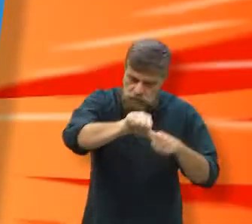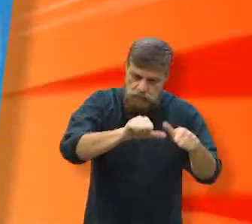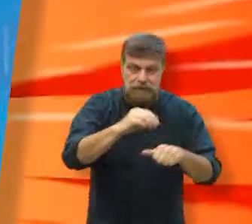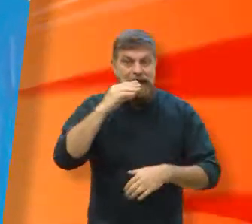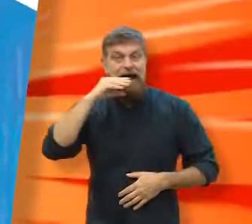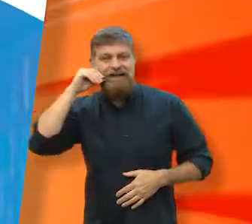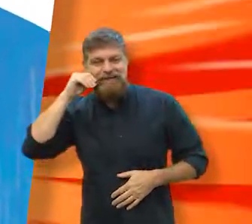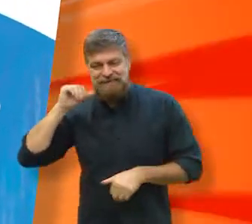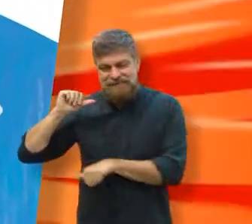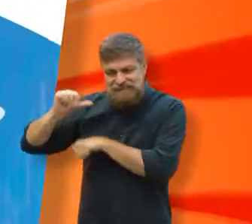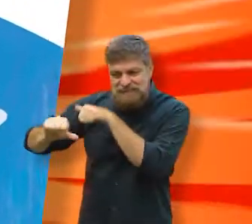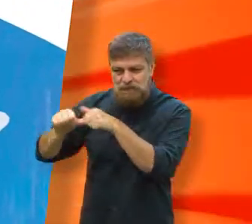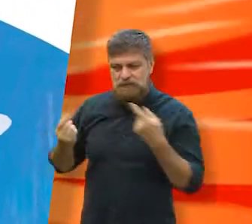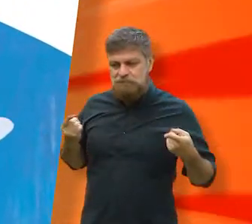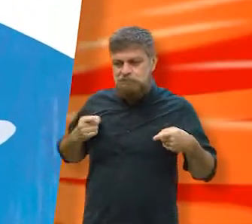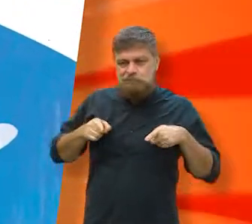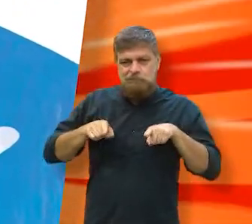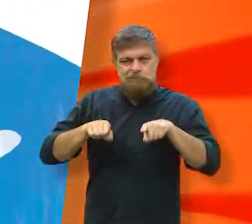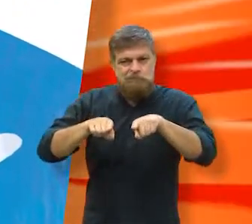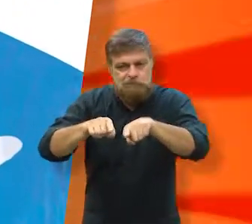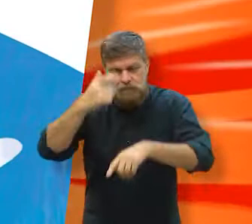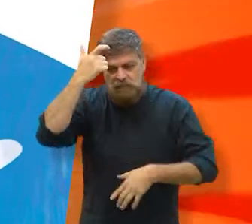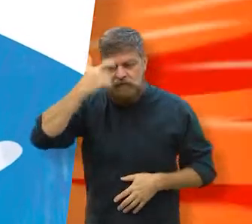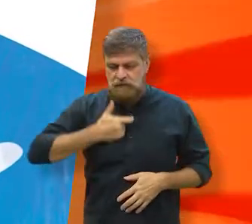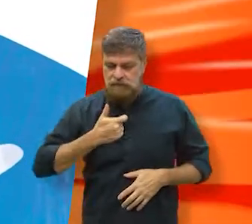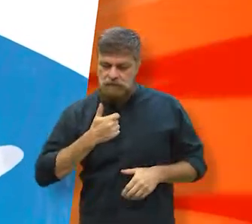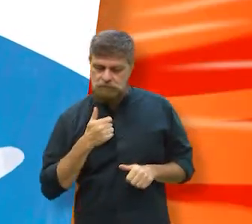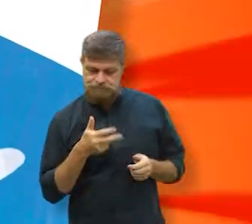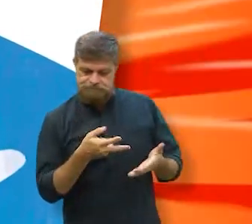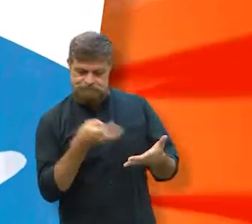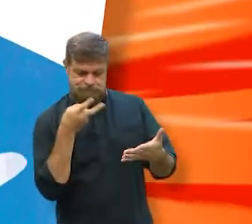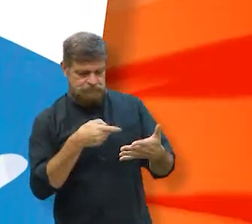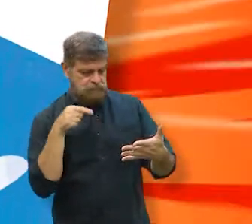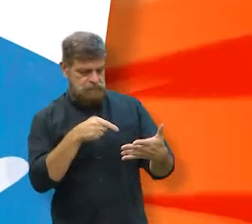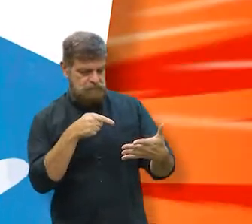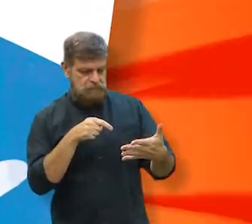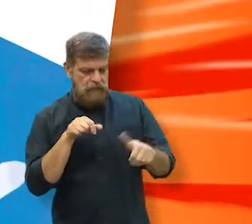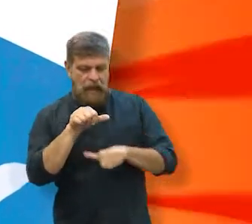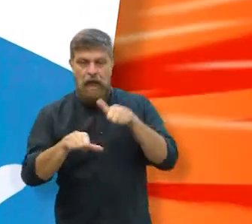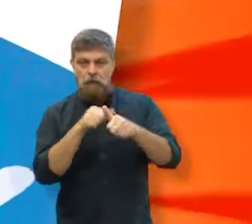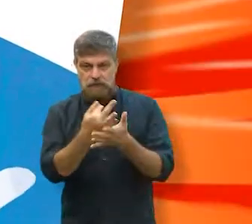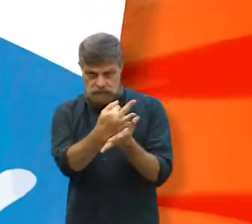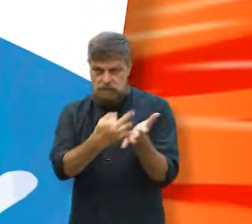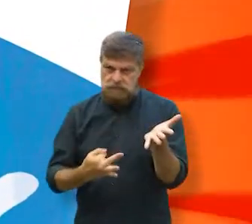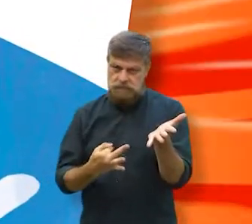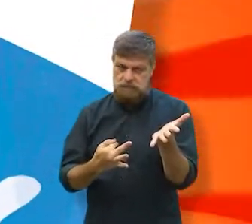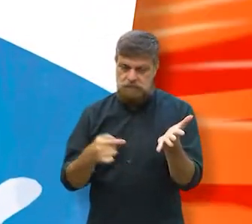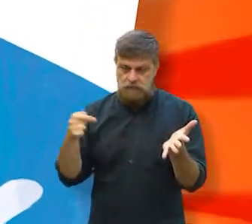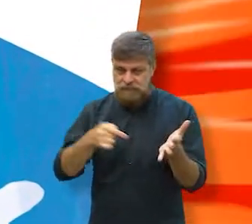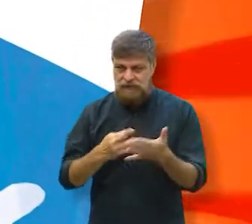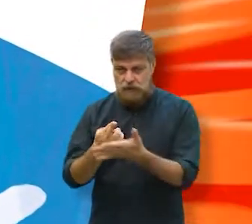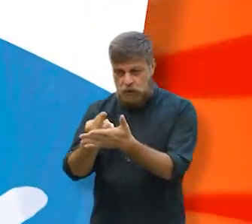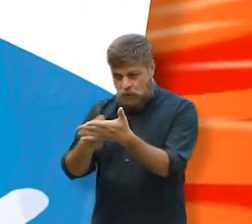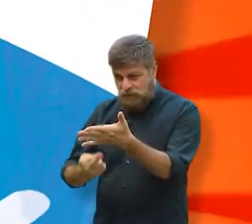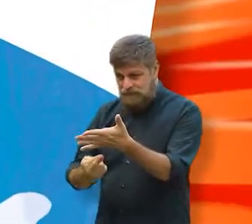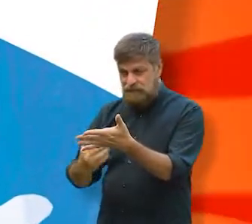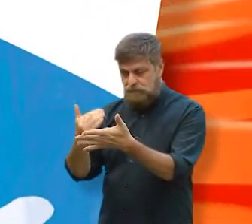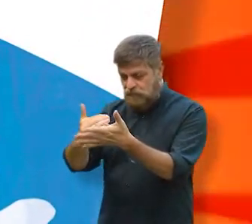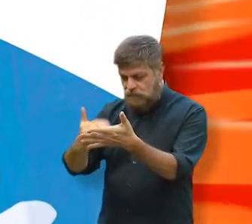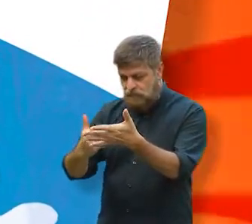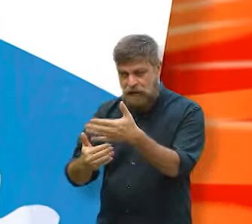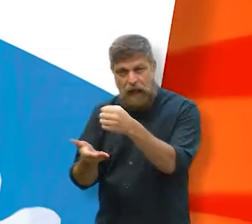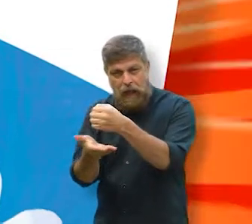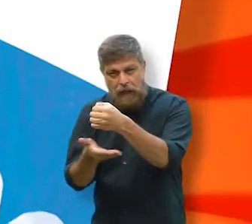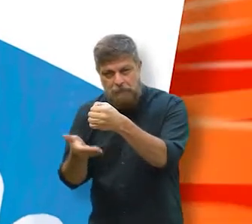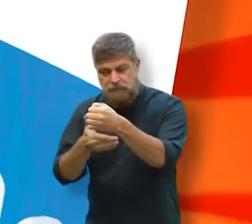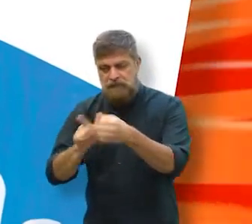os adolescentes mudam muito, então eu transformei algumas coisas ali que eu achei que já estavam meio antigas, mas é um roteiro, a